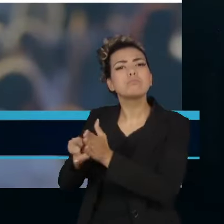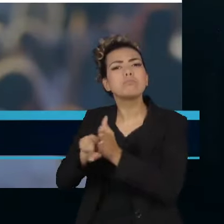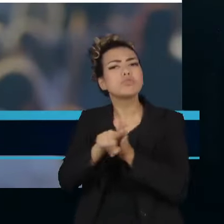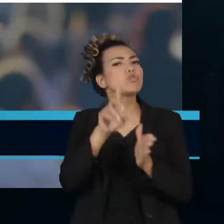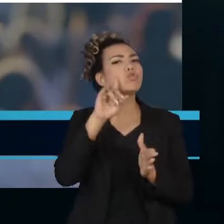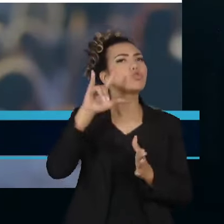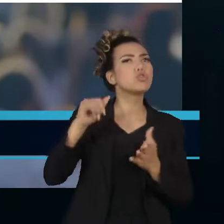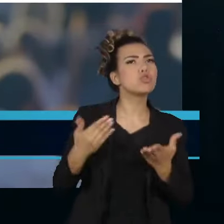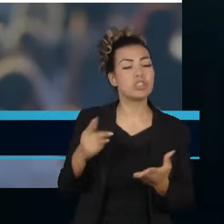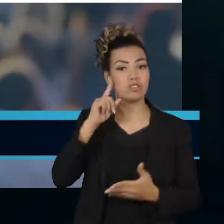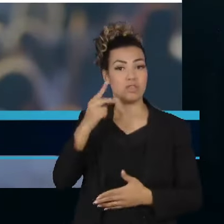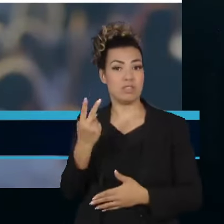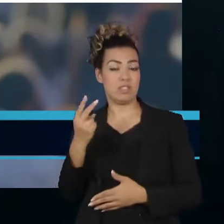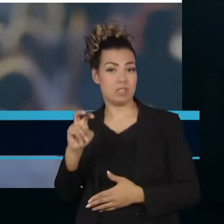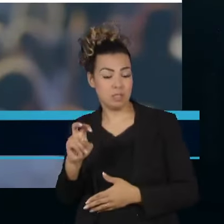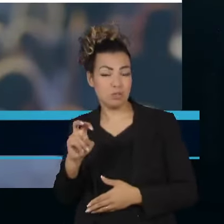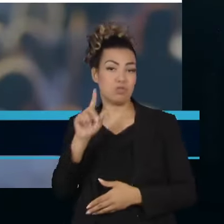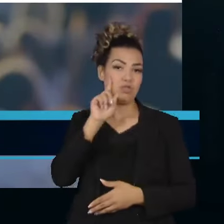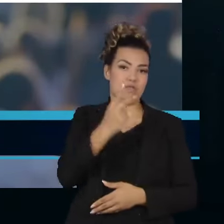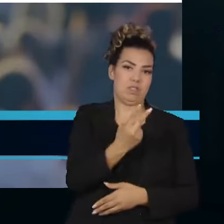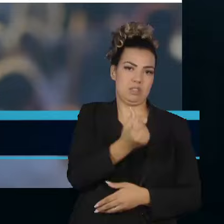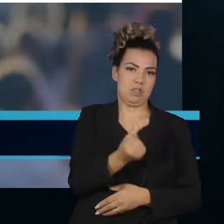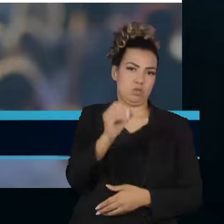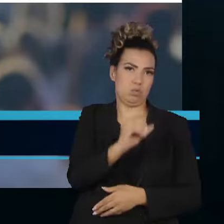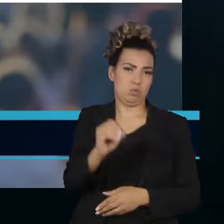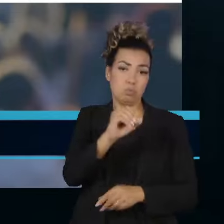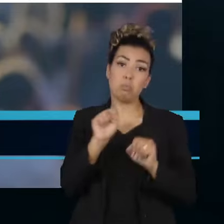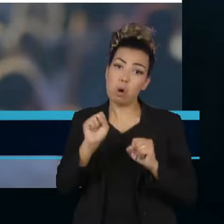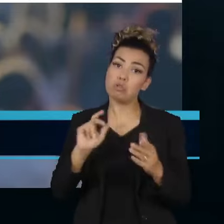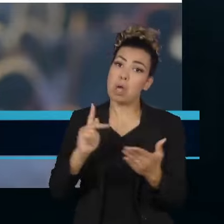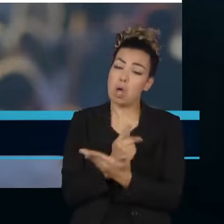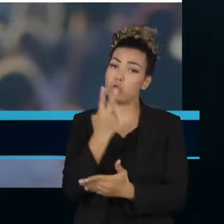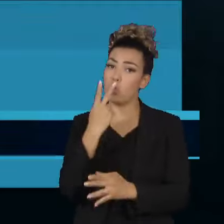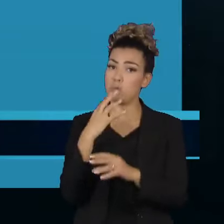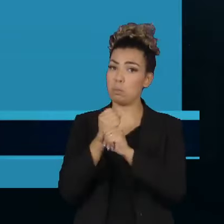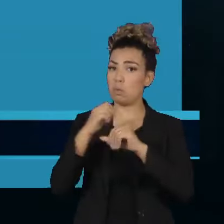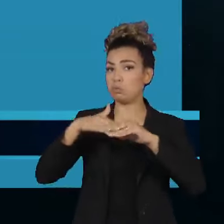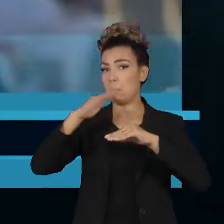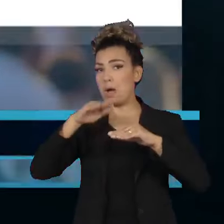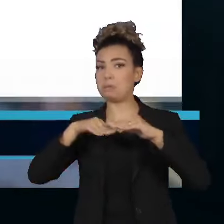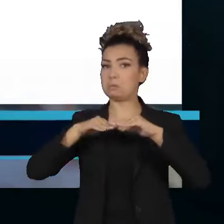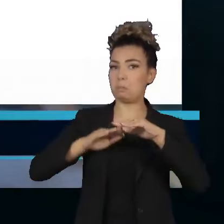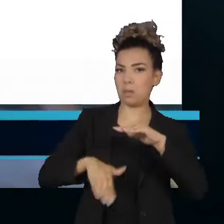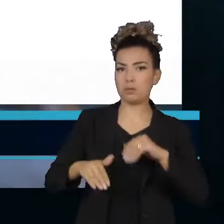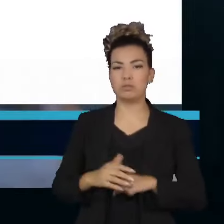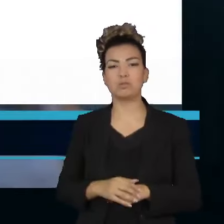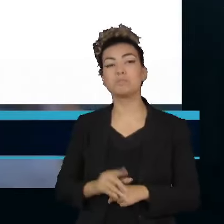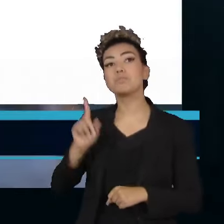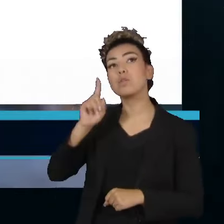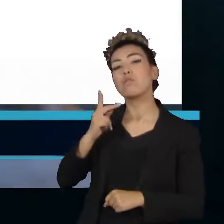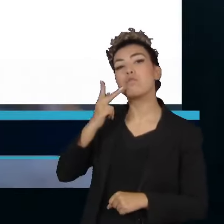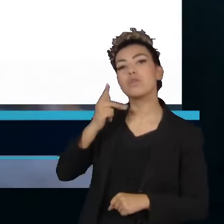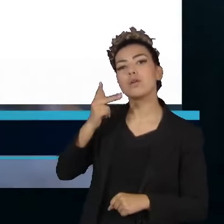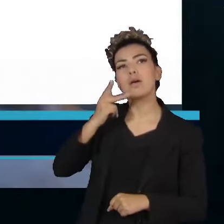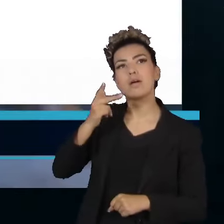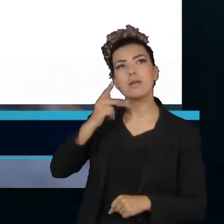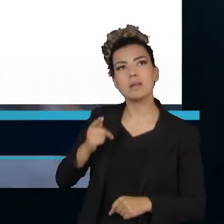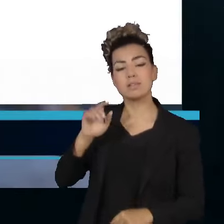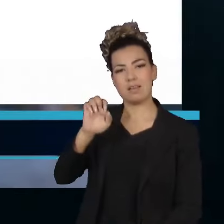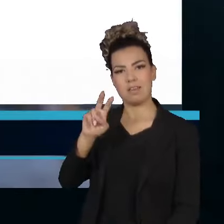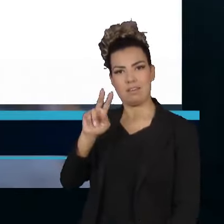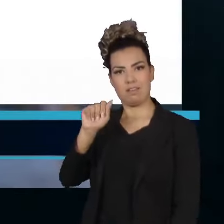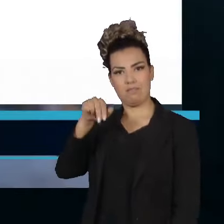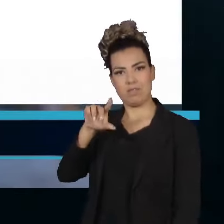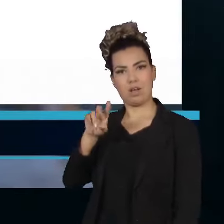e 26 de outubro. E a margem de erro é de dois pontos percentuais para mais ou para menos. Em Fortaleza, Evandro Leitão, do PT, oscilou de